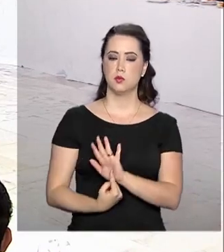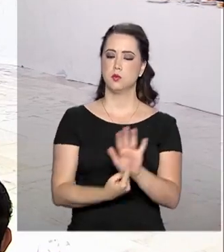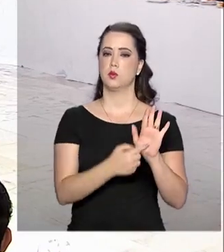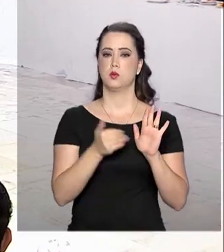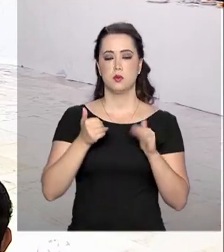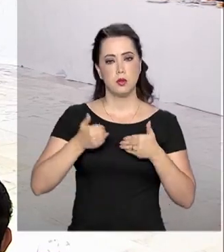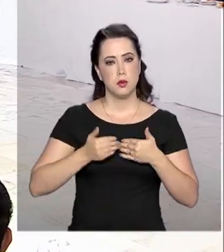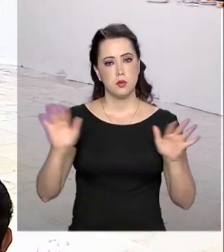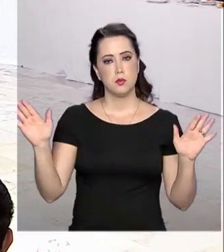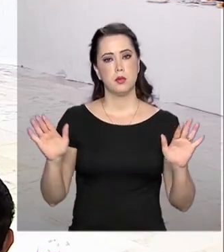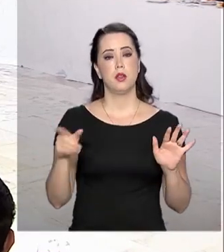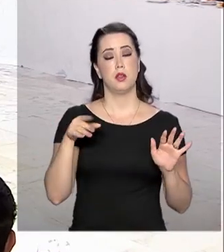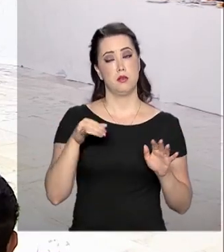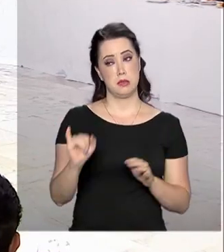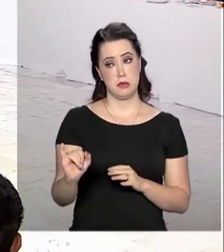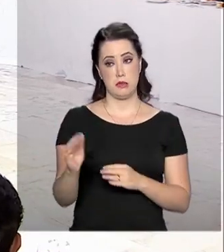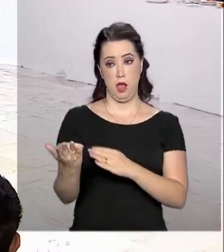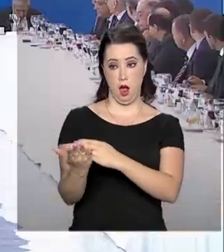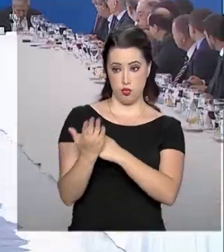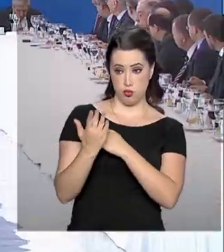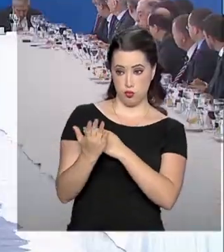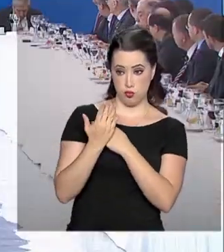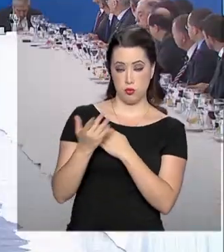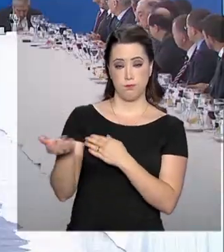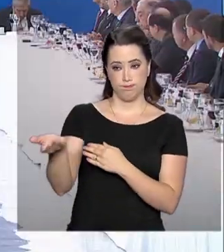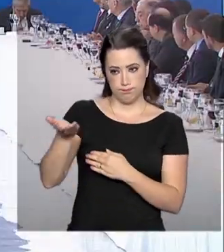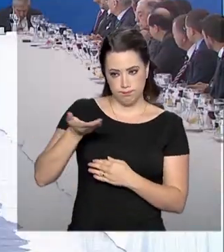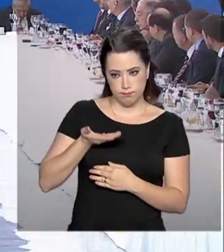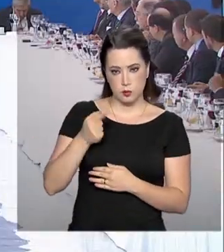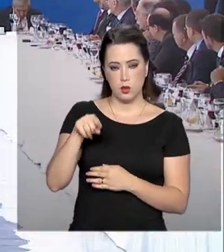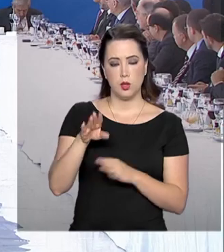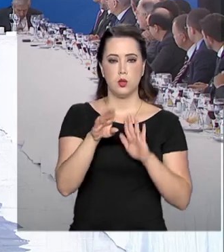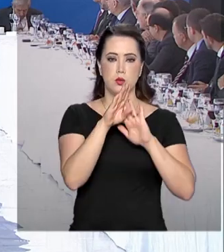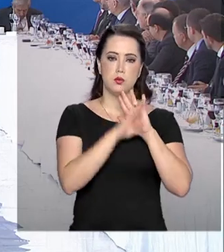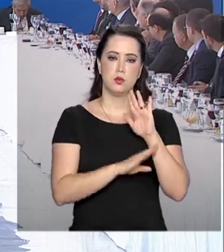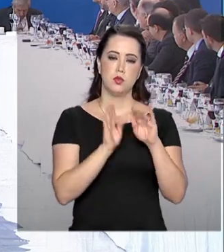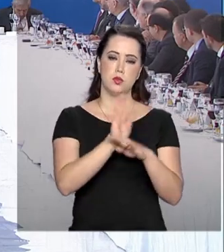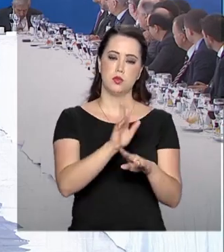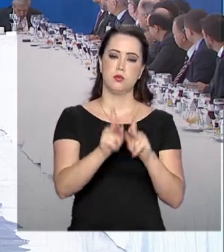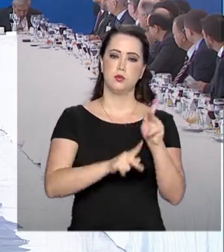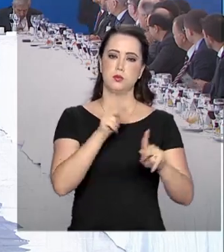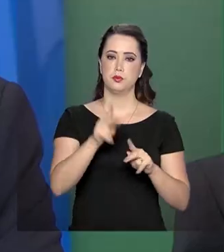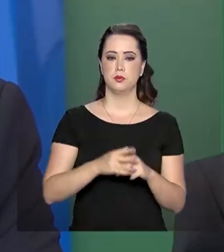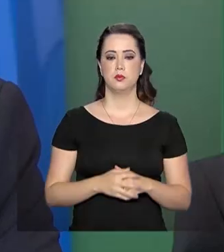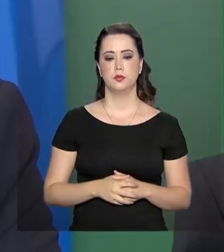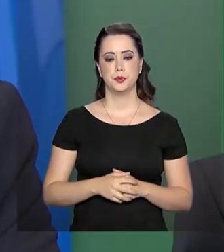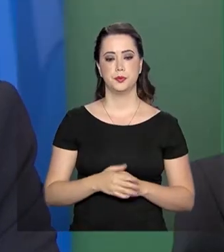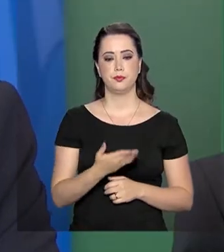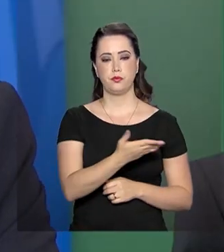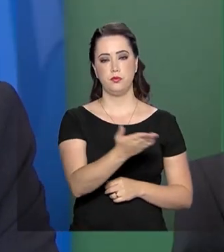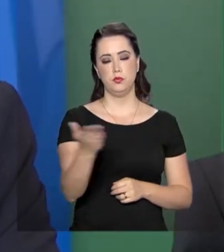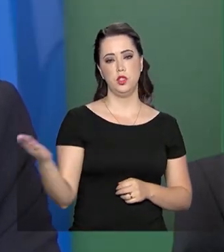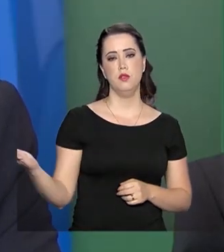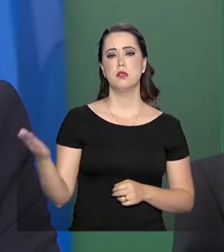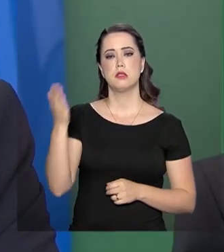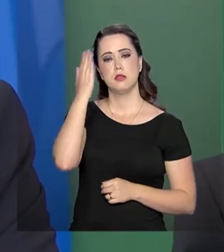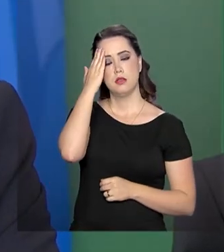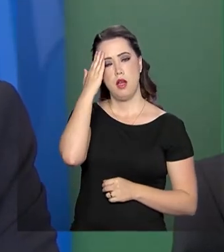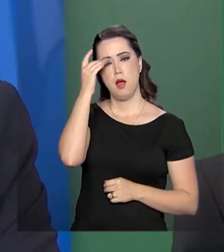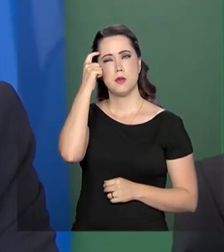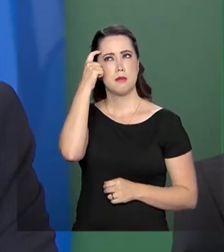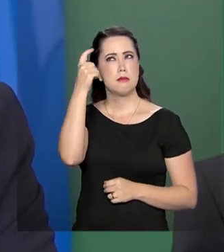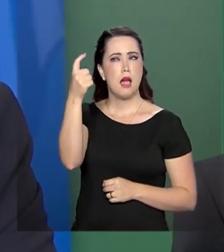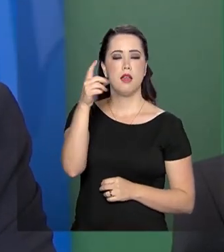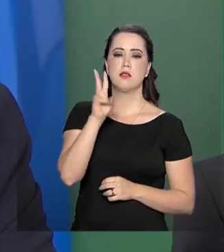aberto a receber ajuda dos parlamentares nos projetos que beneficiem a população. Os senhores têm ideias maravilhosas que